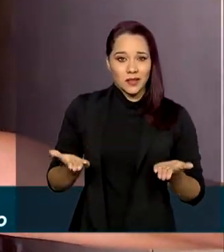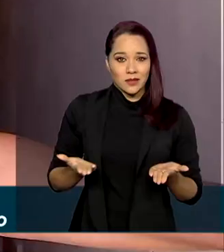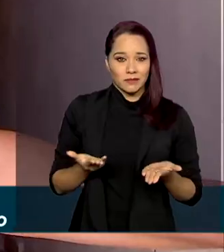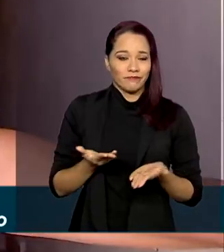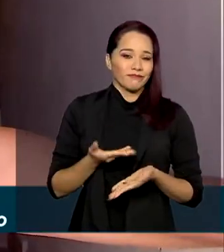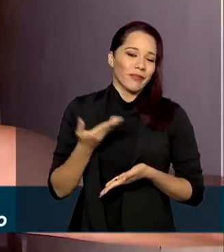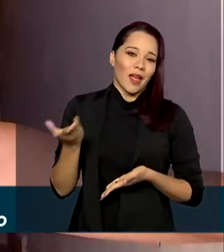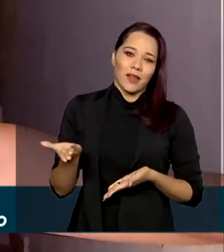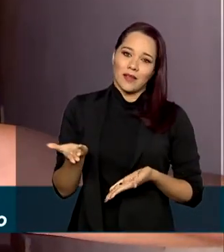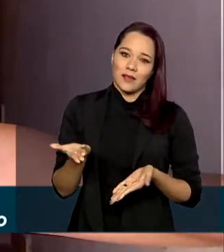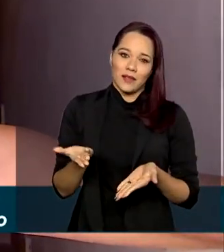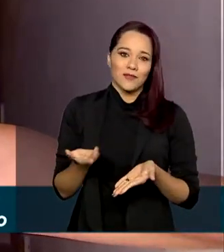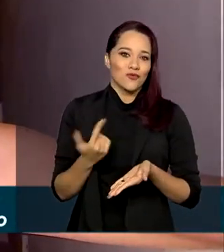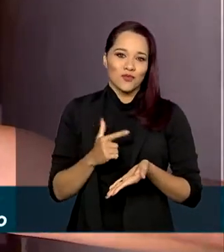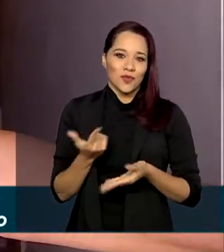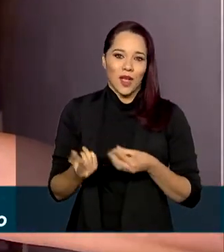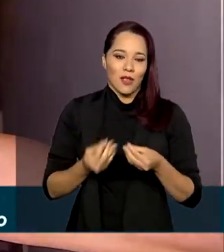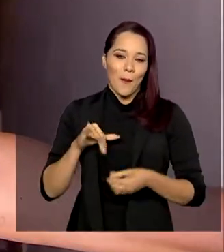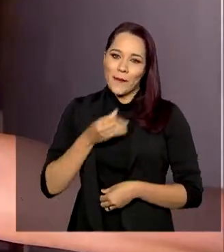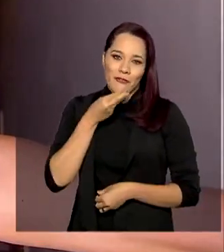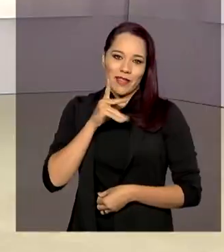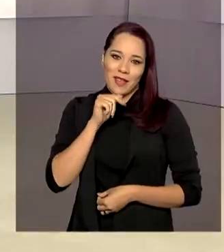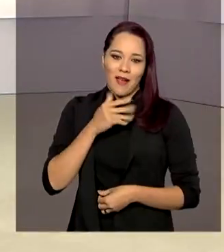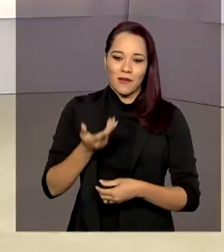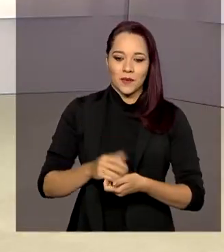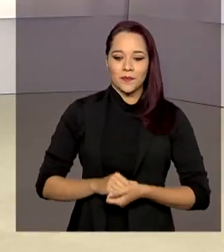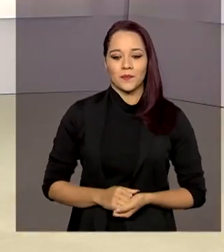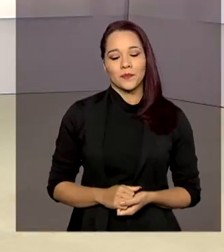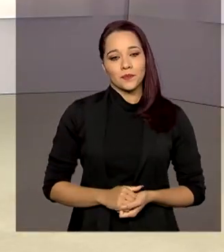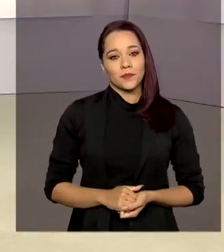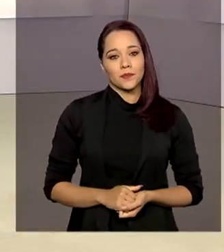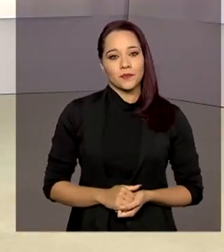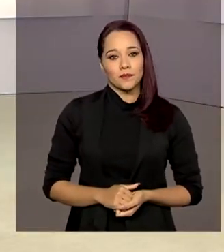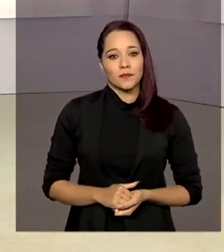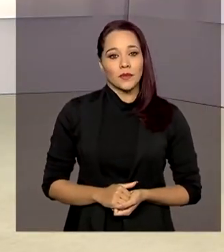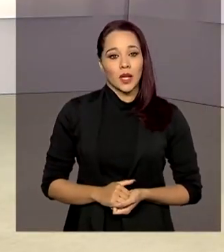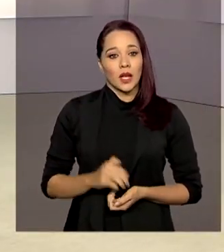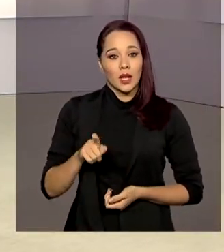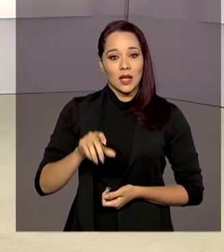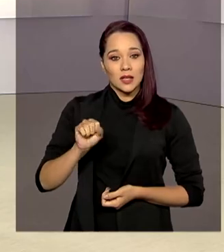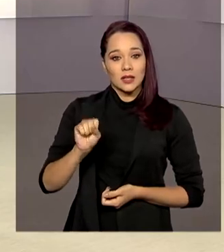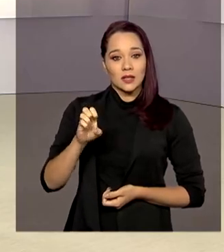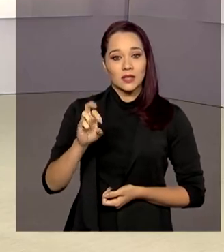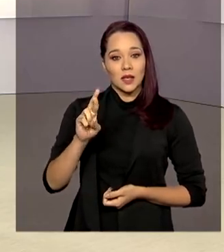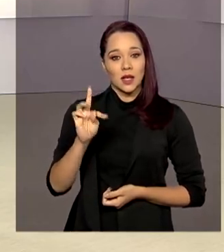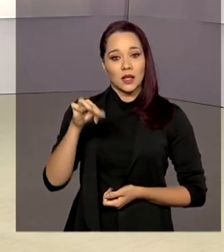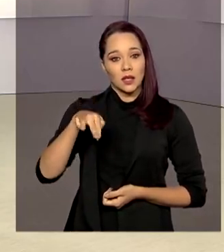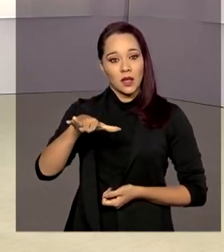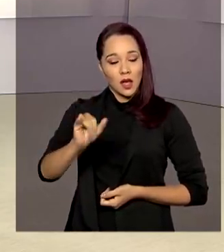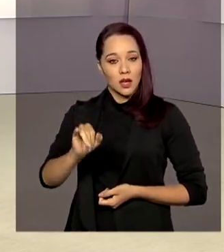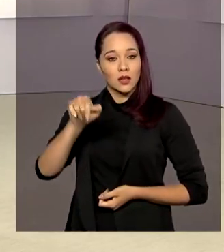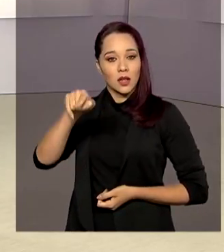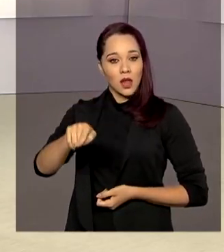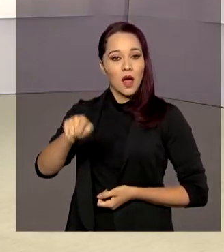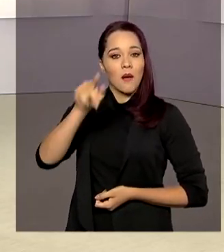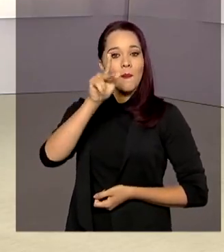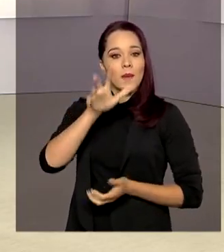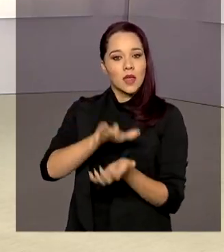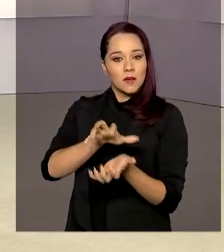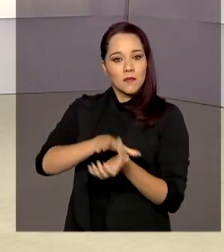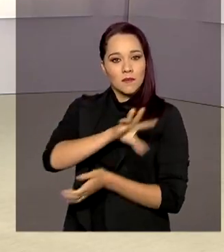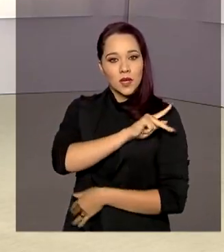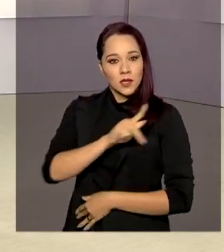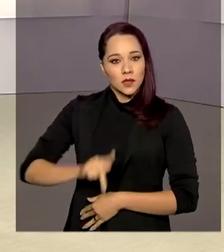aí você não aproveita a água. E em Sertânia, no Agreste de Pernambuco, o presidente Bolsonaro